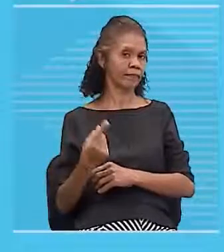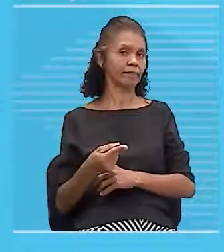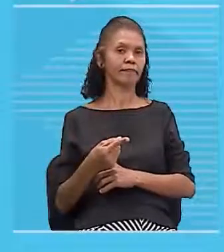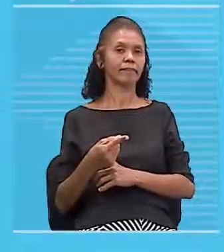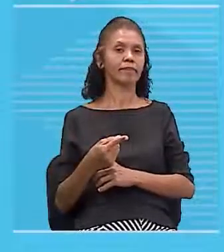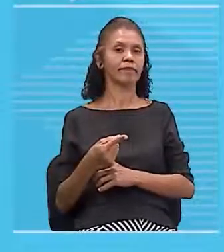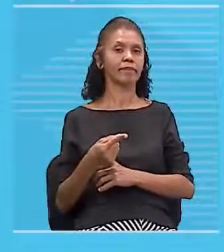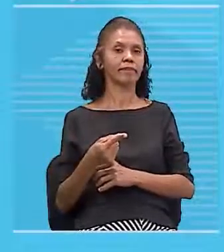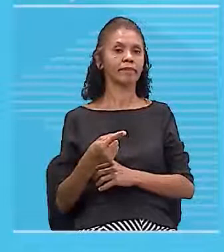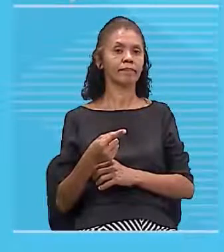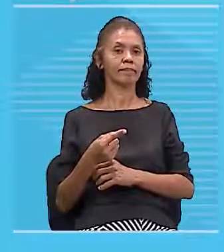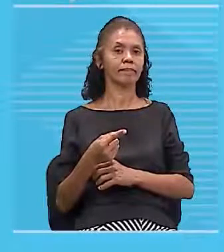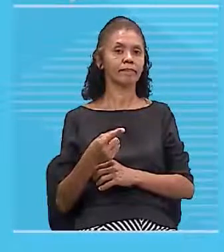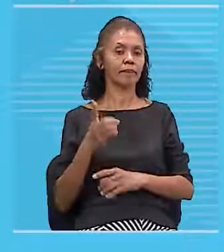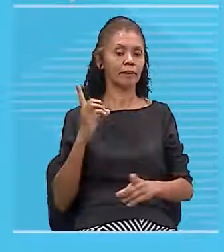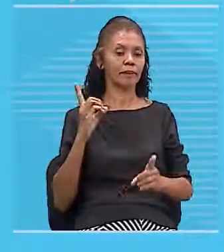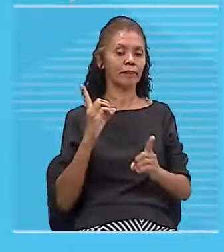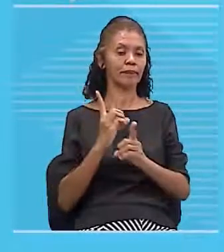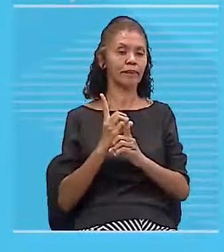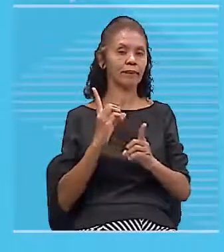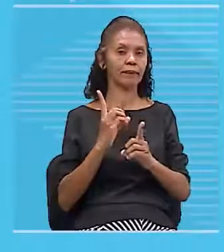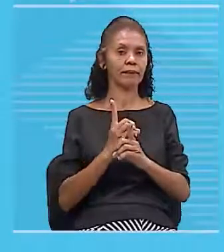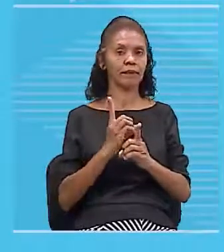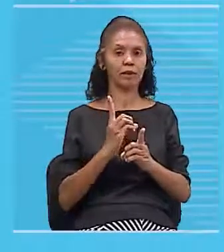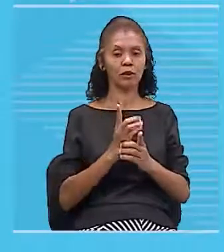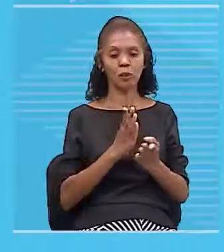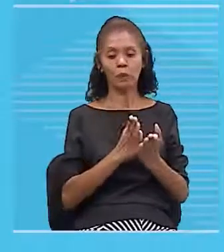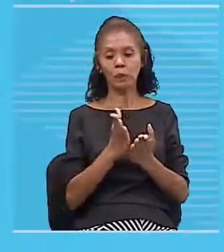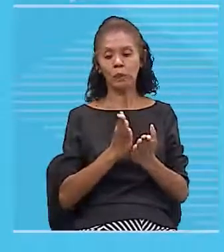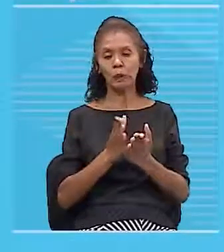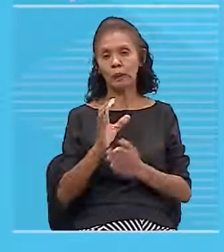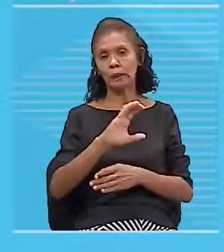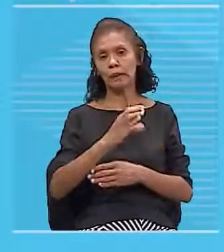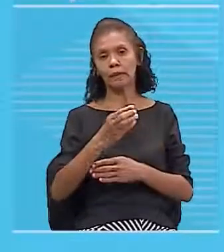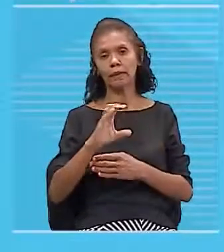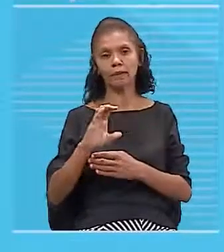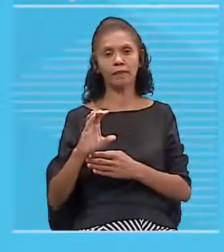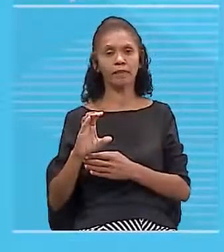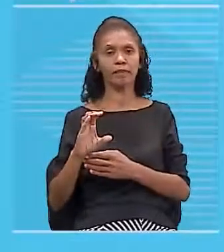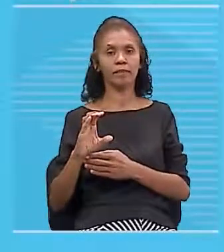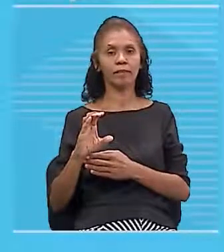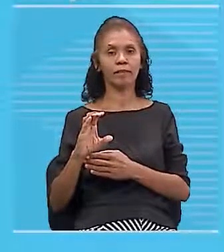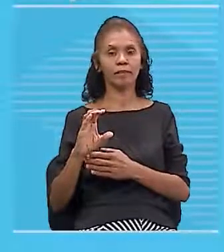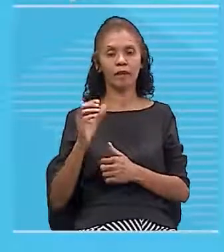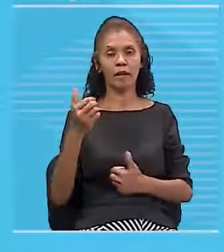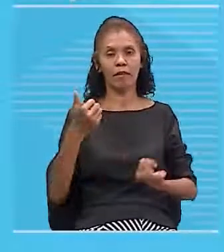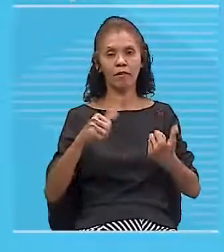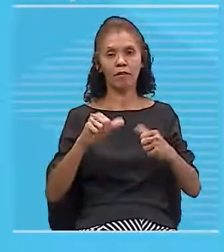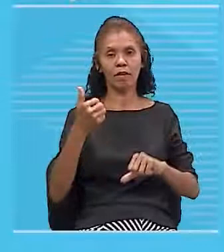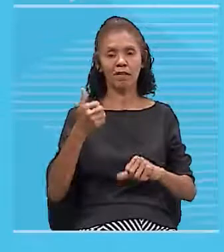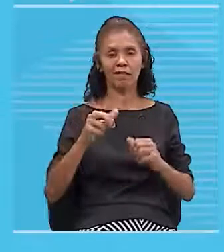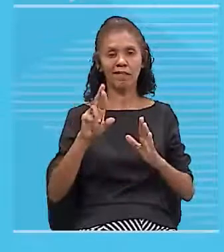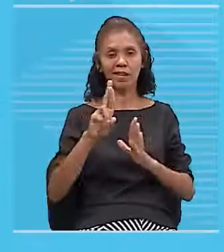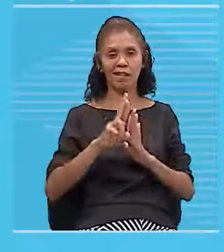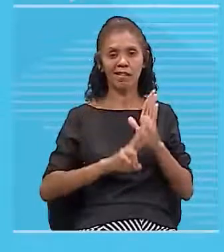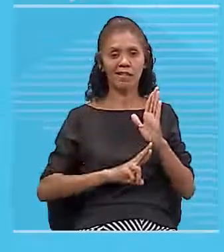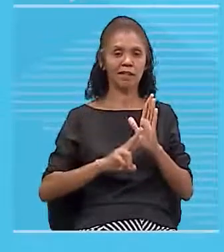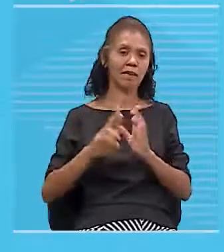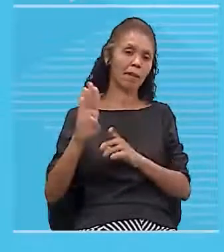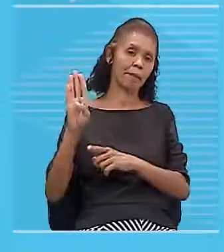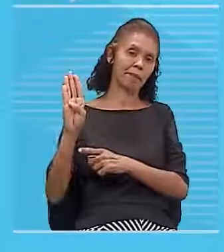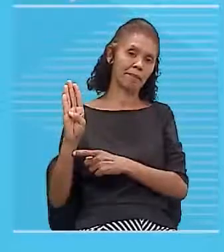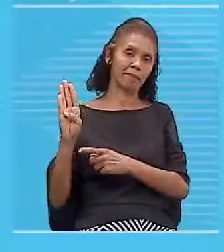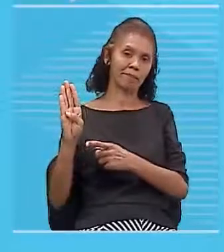descobrindo qual é sentido da corrente, como a questão te deu, você iria analisar a regrinha da mão direita,